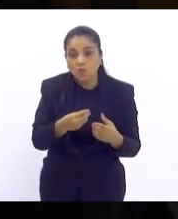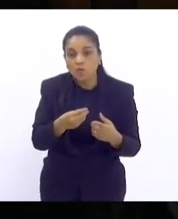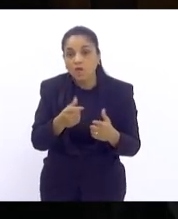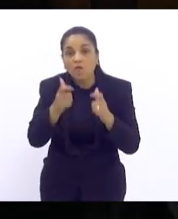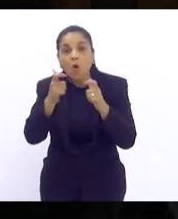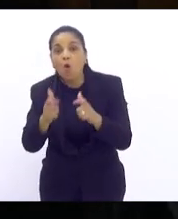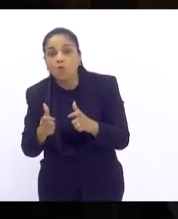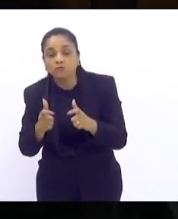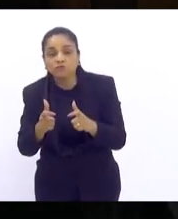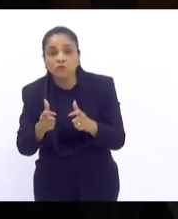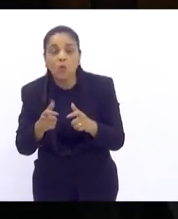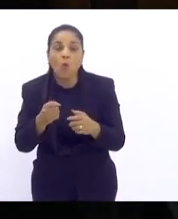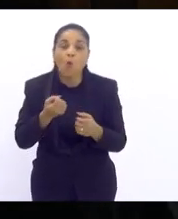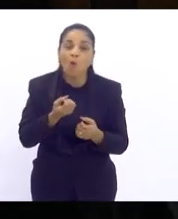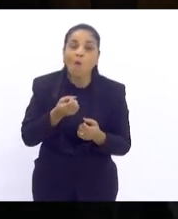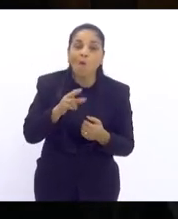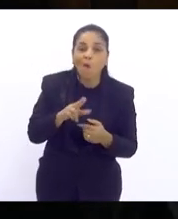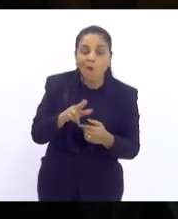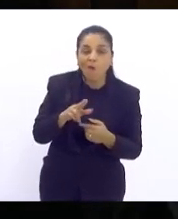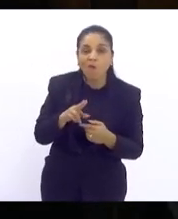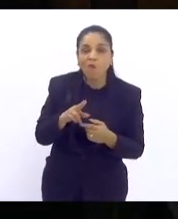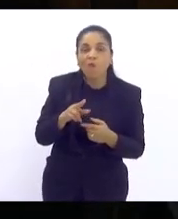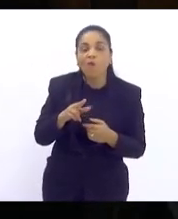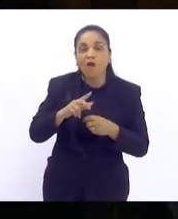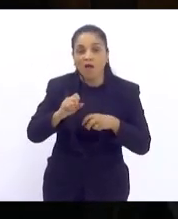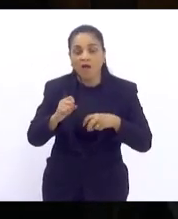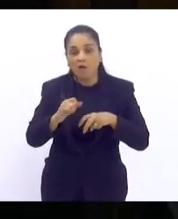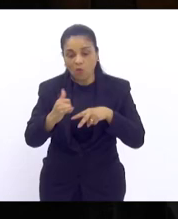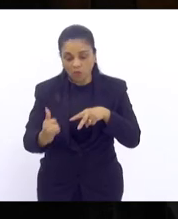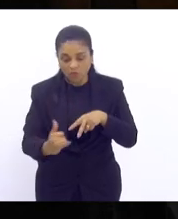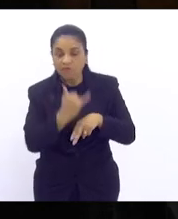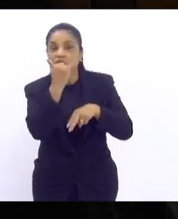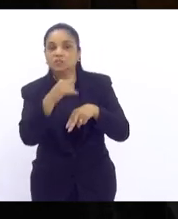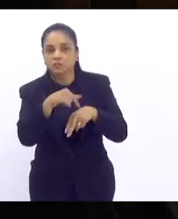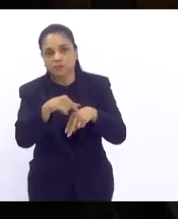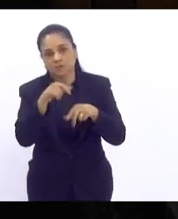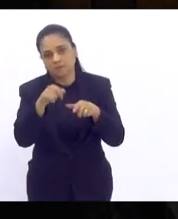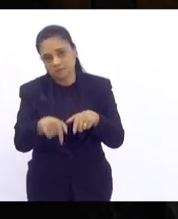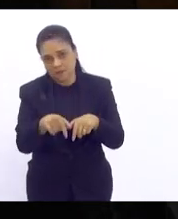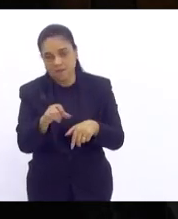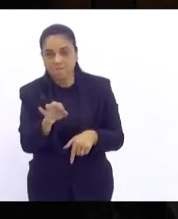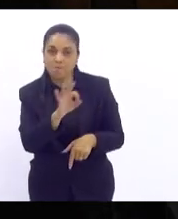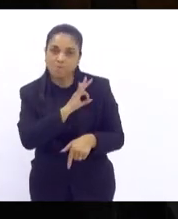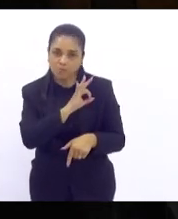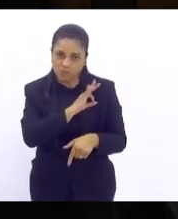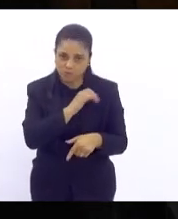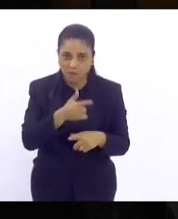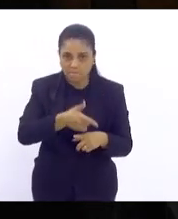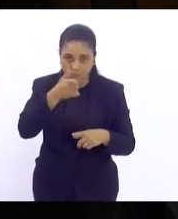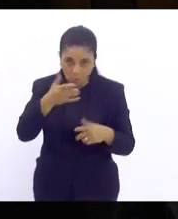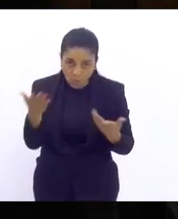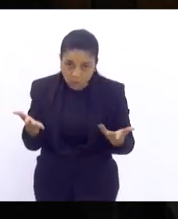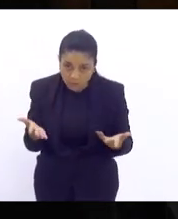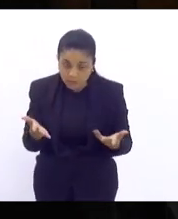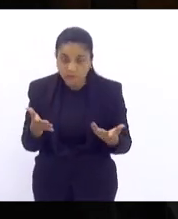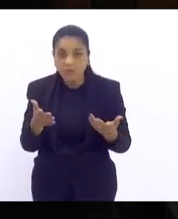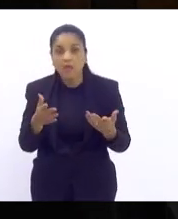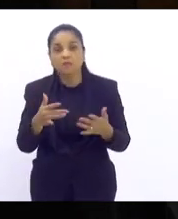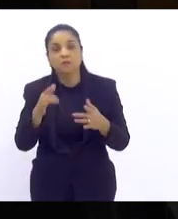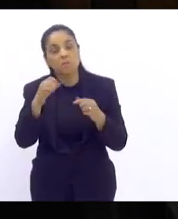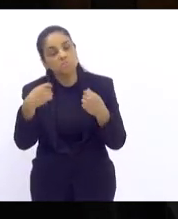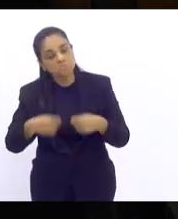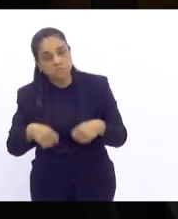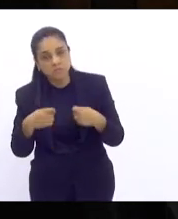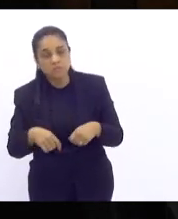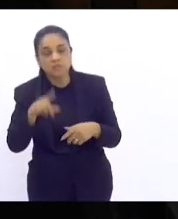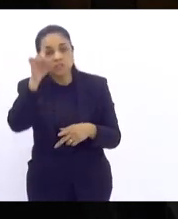diante de uma incursão policial então tem tudo a ver com o mundo do trabalho com a possibilidade de garantir dignidade